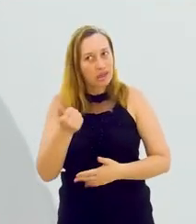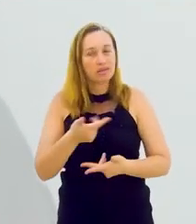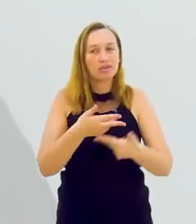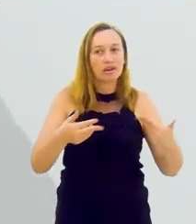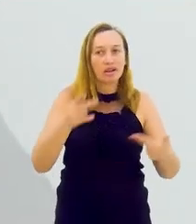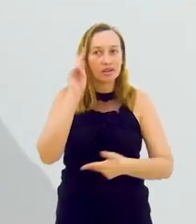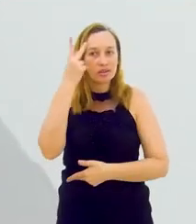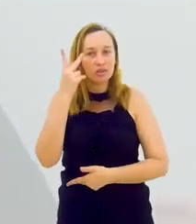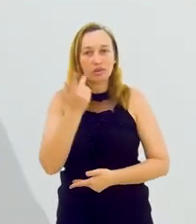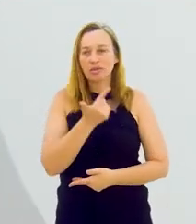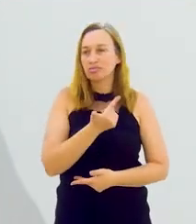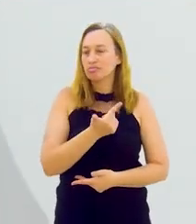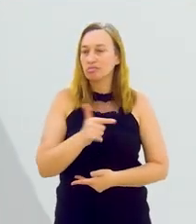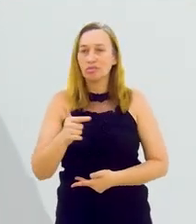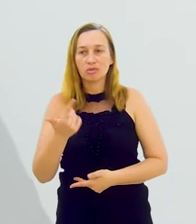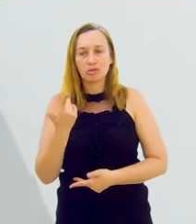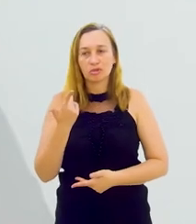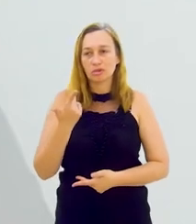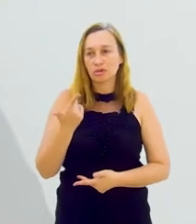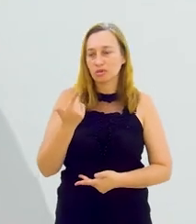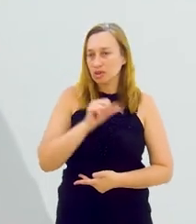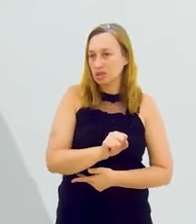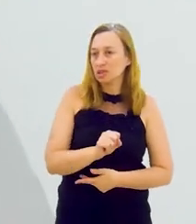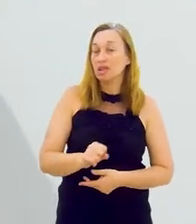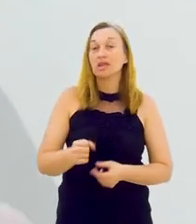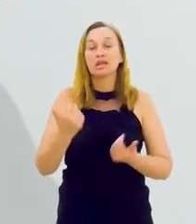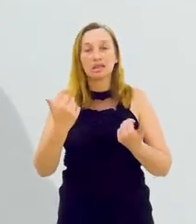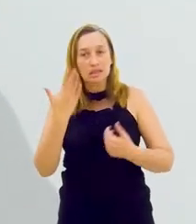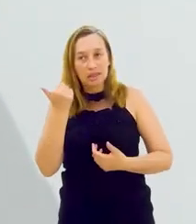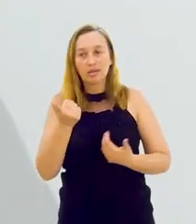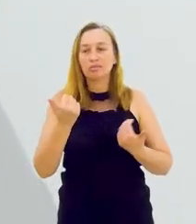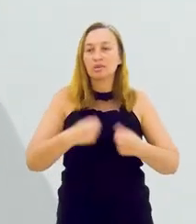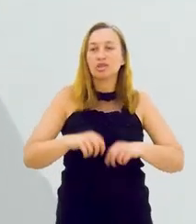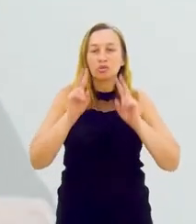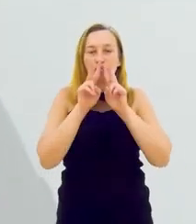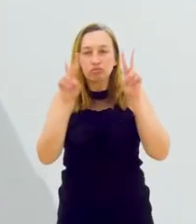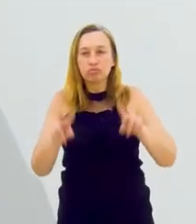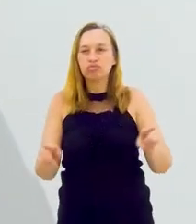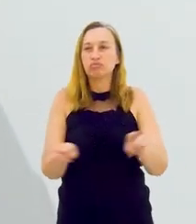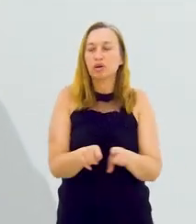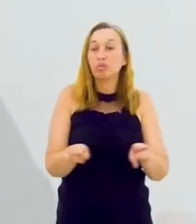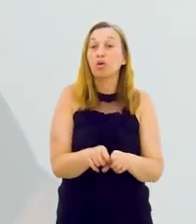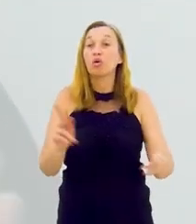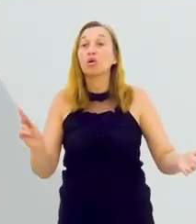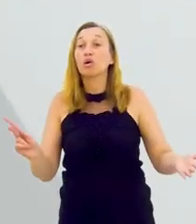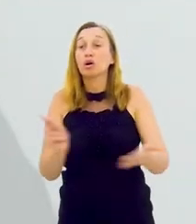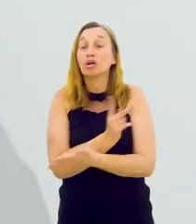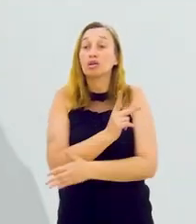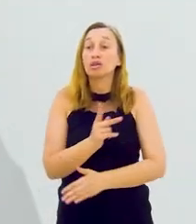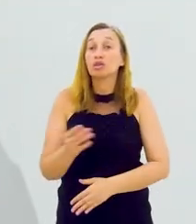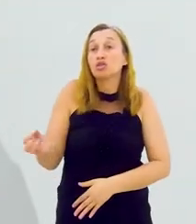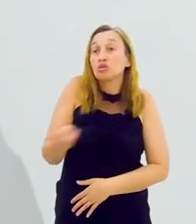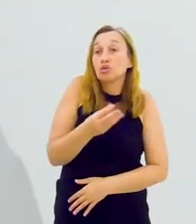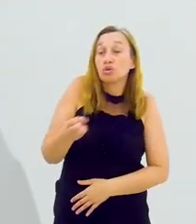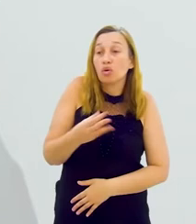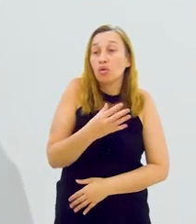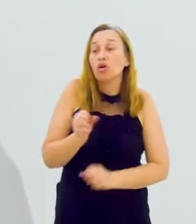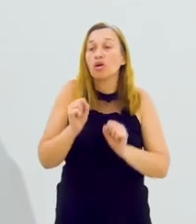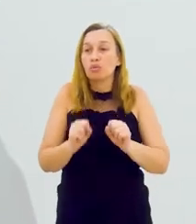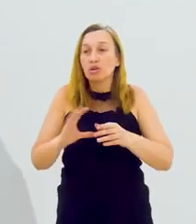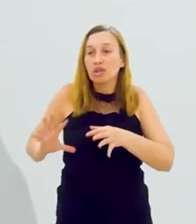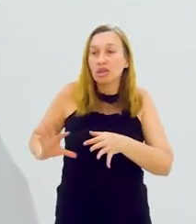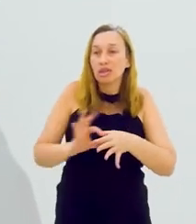questão à frente. A gente sabe de muitas histórias que não deram certo. A gente sabe hoje que precisa olhar também para o que está